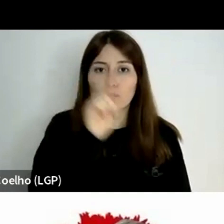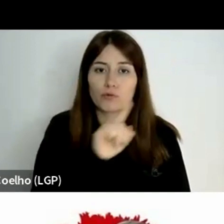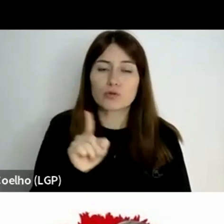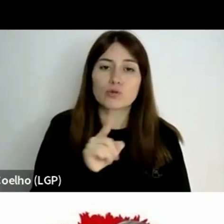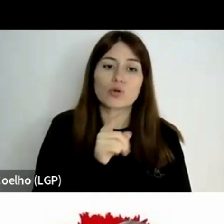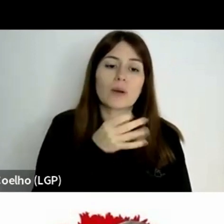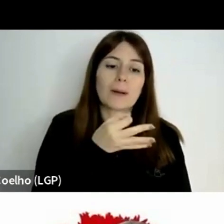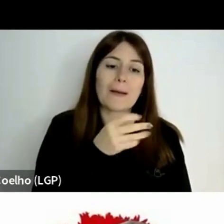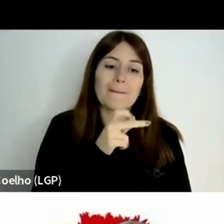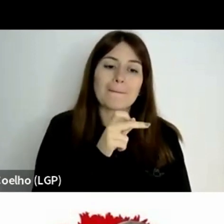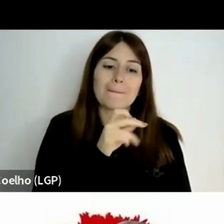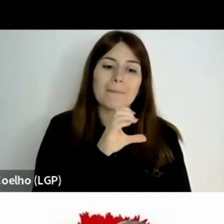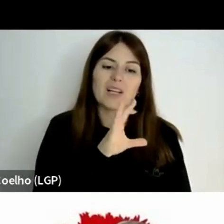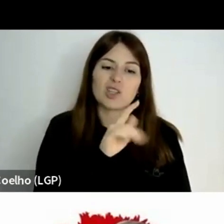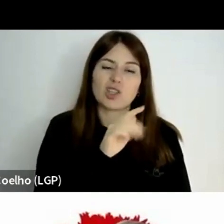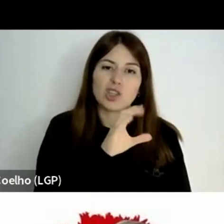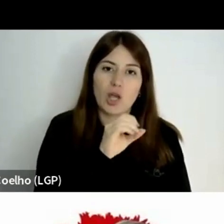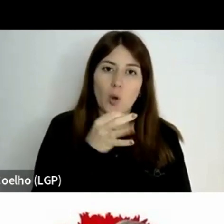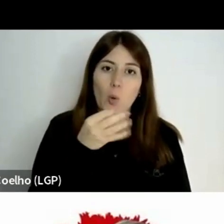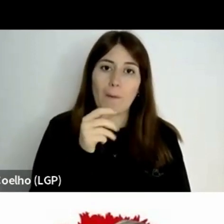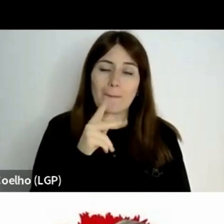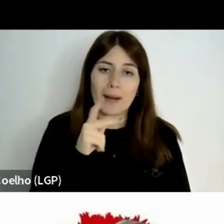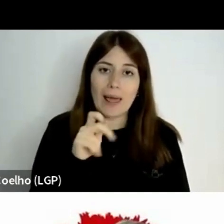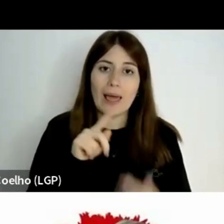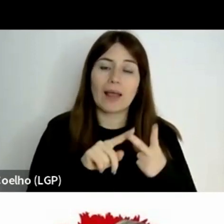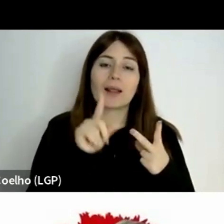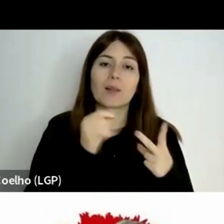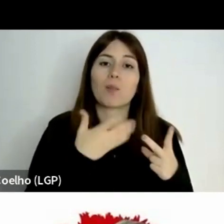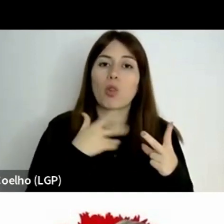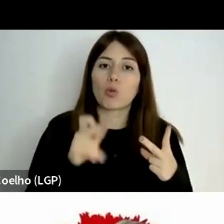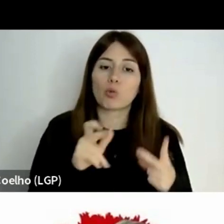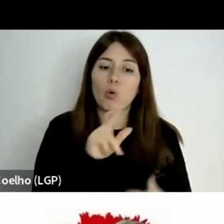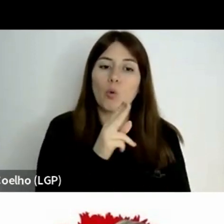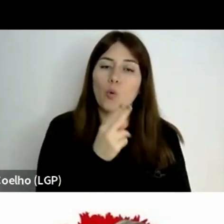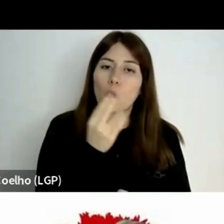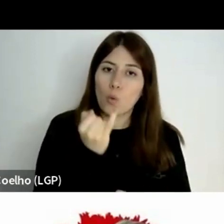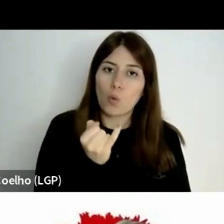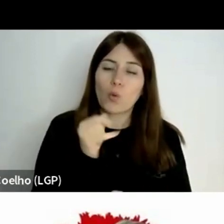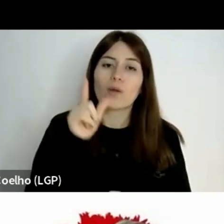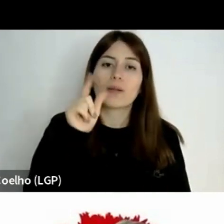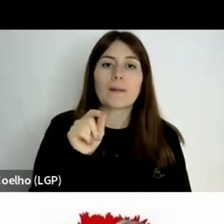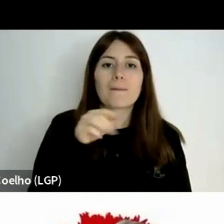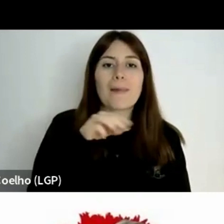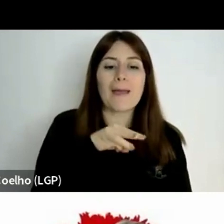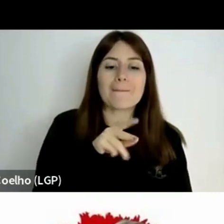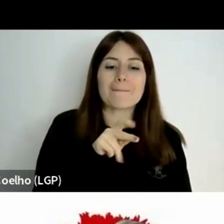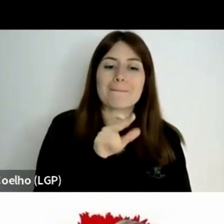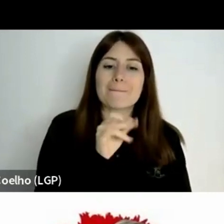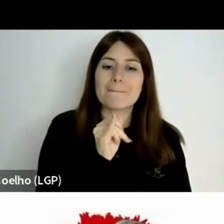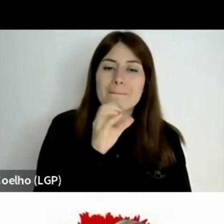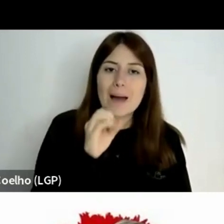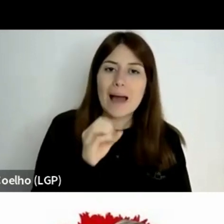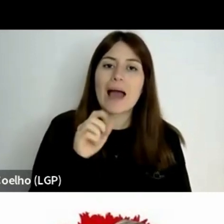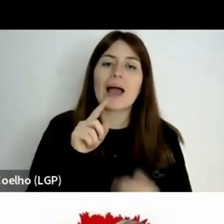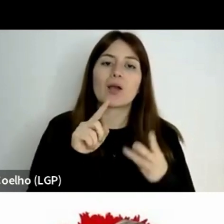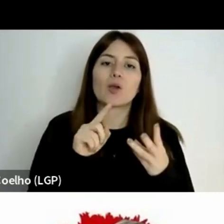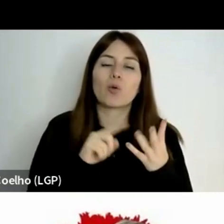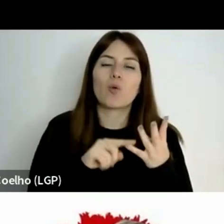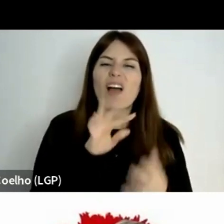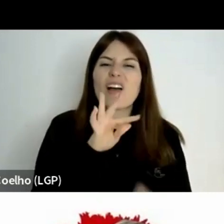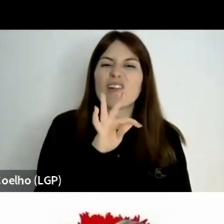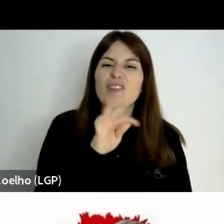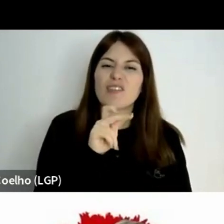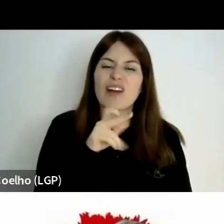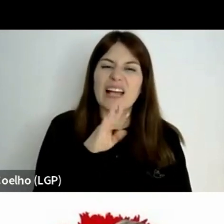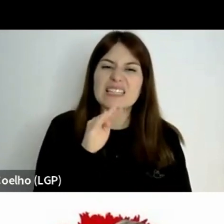o doutor Rui Assis, o Mário Nogueira, o Francisco Oliveira, o Noel Esteves, a